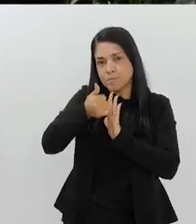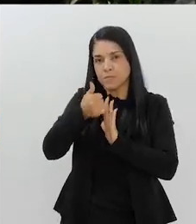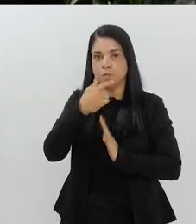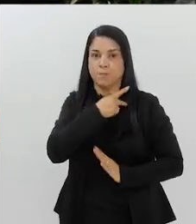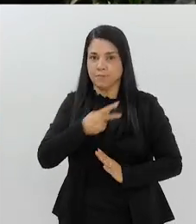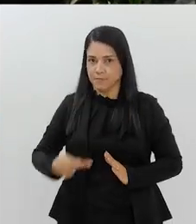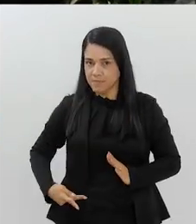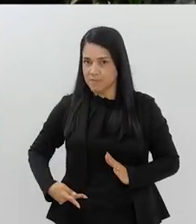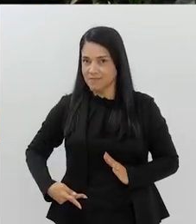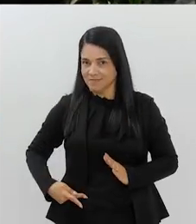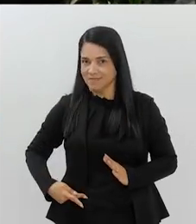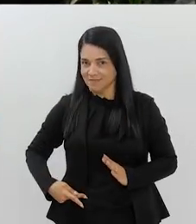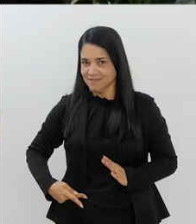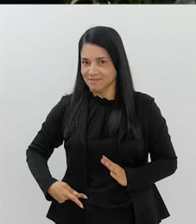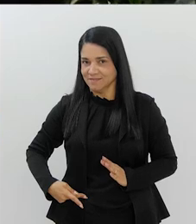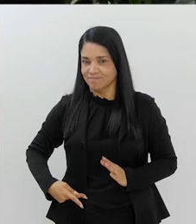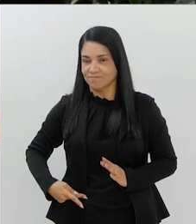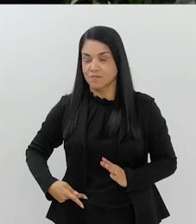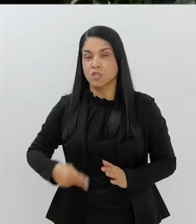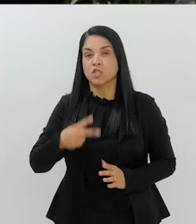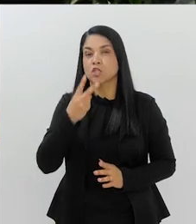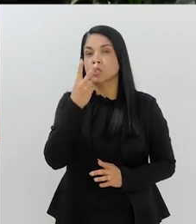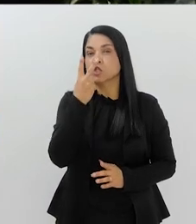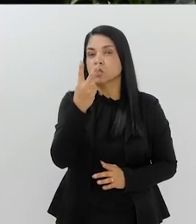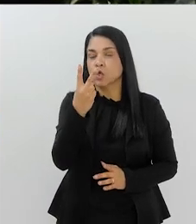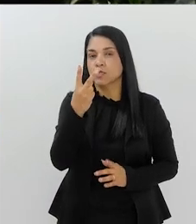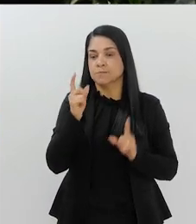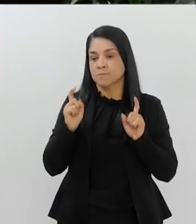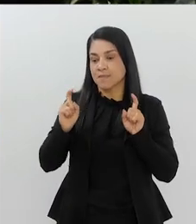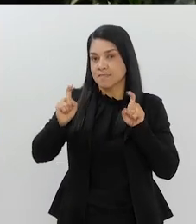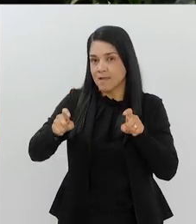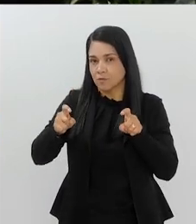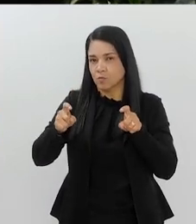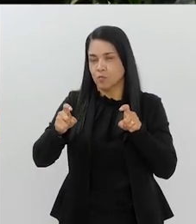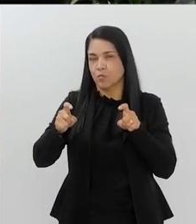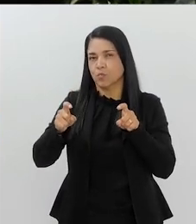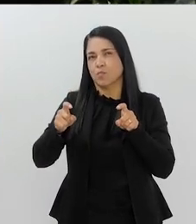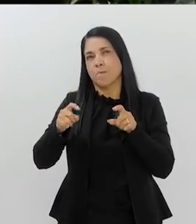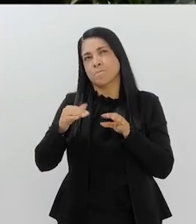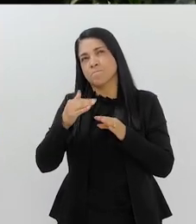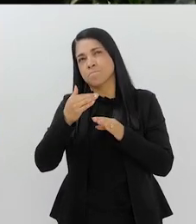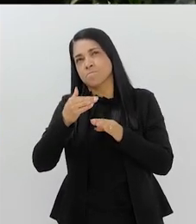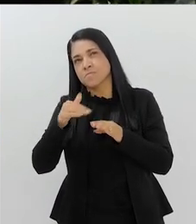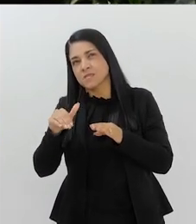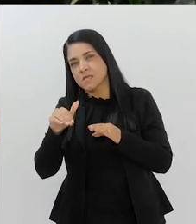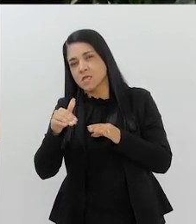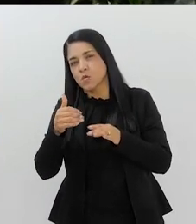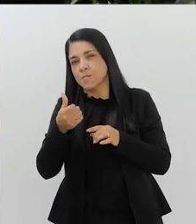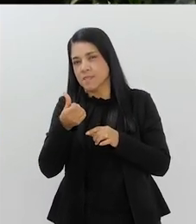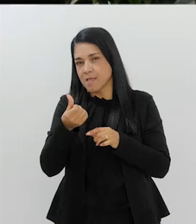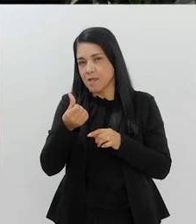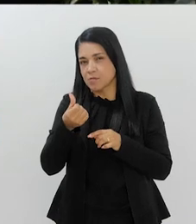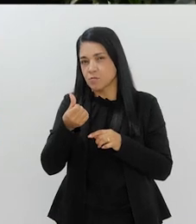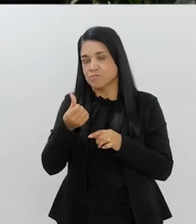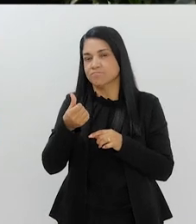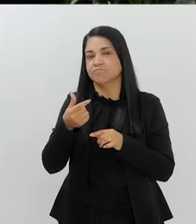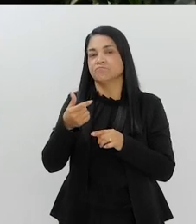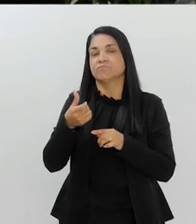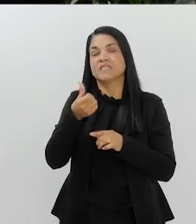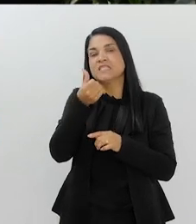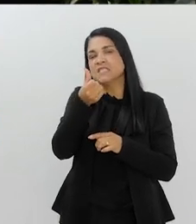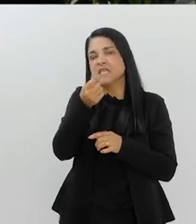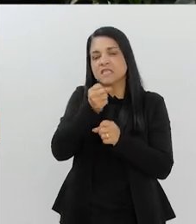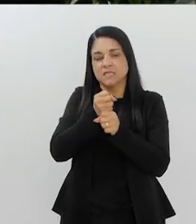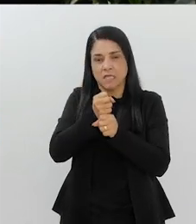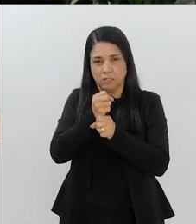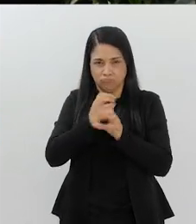presidente, você ficou quantos mandatos? Eu fiquei dois mandatos, um meio mandato e depois mais um mandato inteiro. Fiquei seis anos lá.